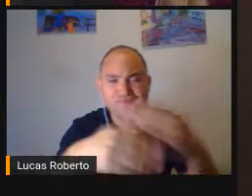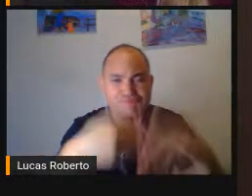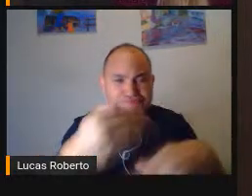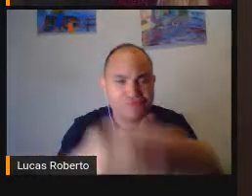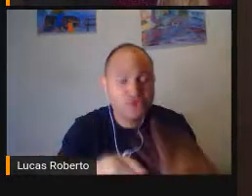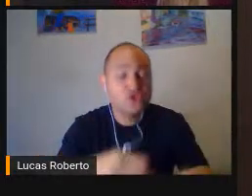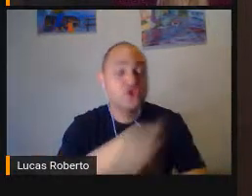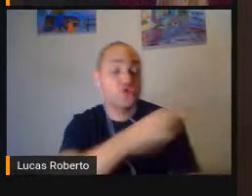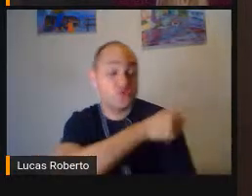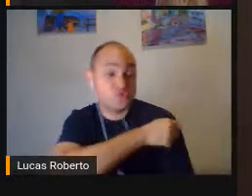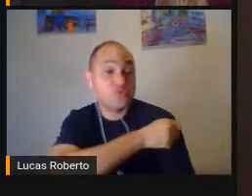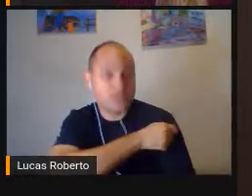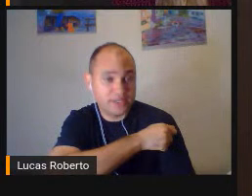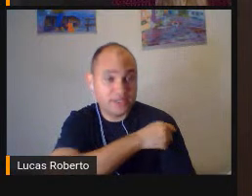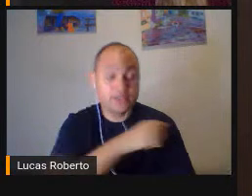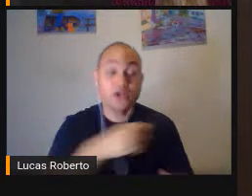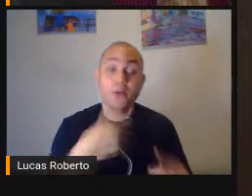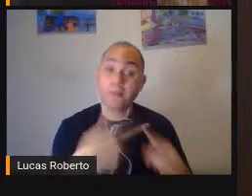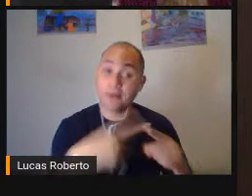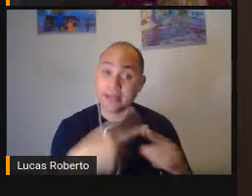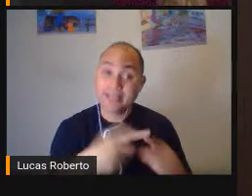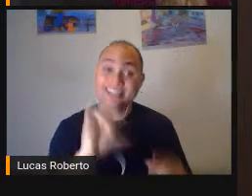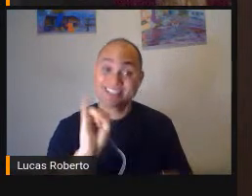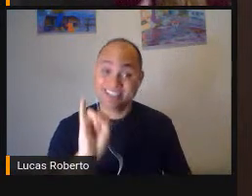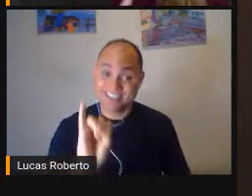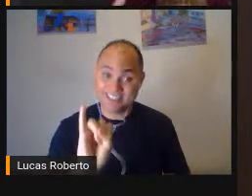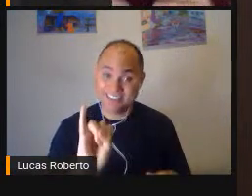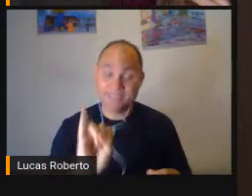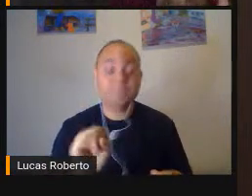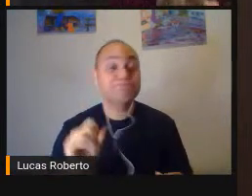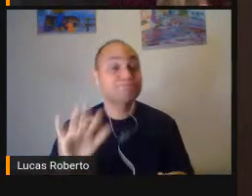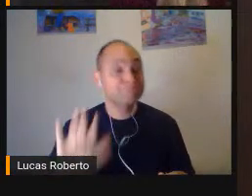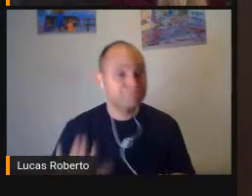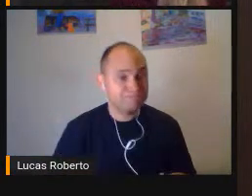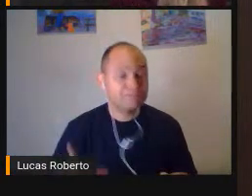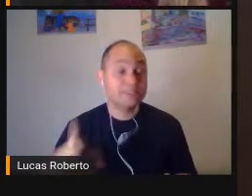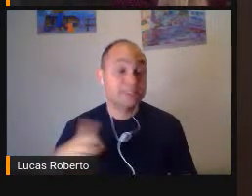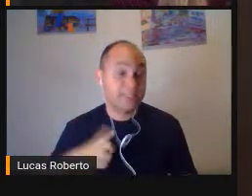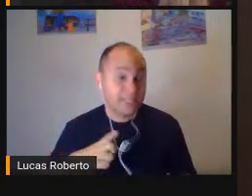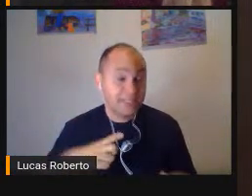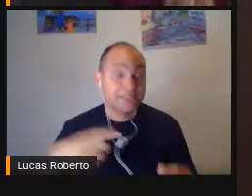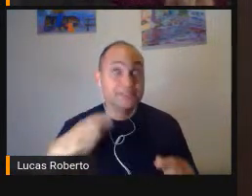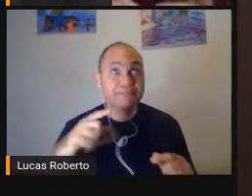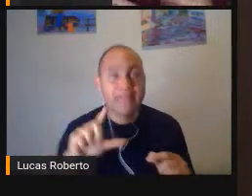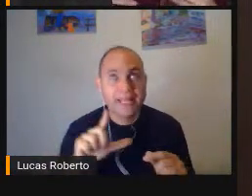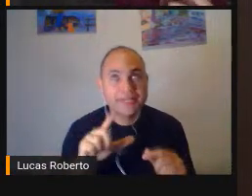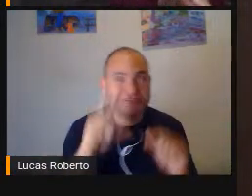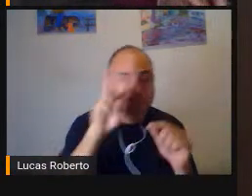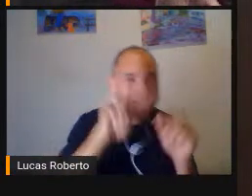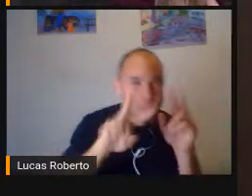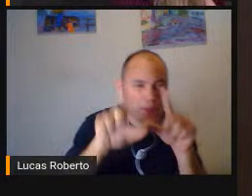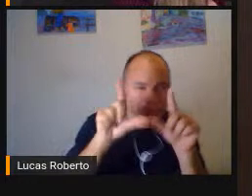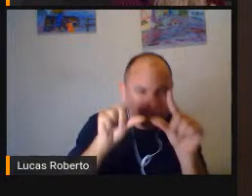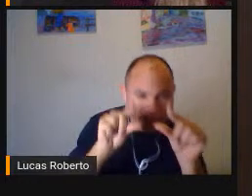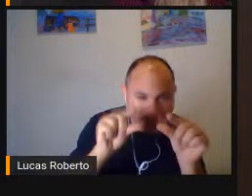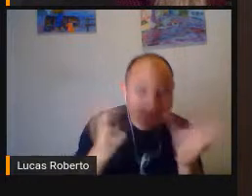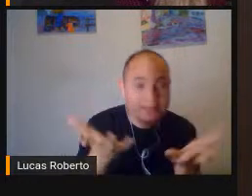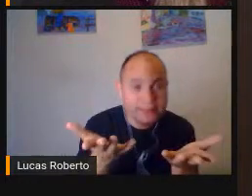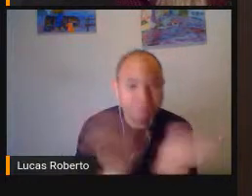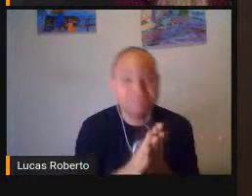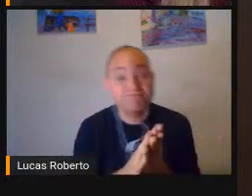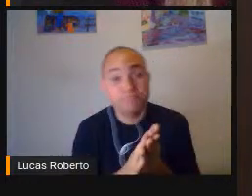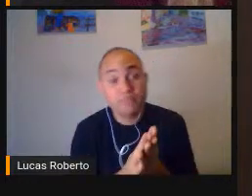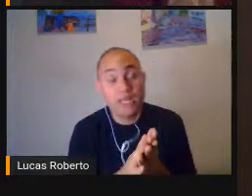criança Tem baixa visão Mas tem uma Visão residual Considerável E consegue ainda Ler com